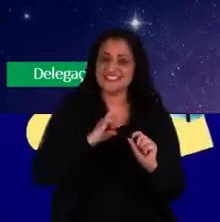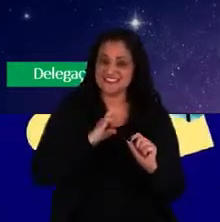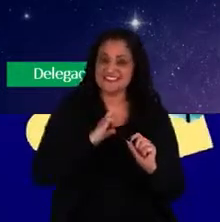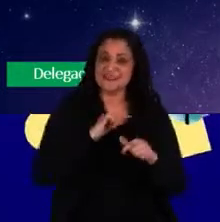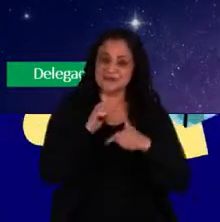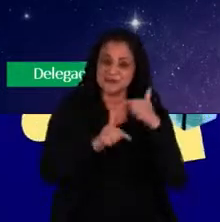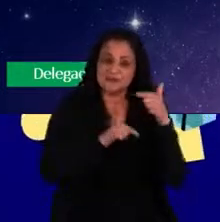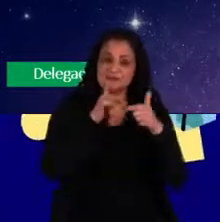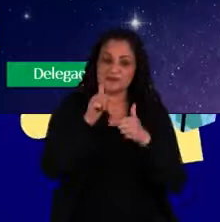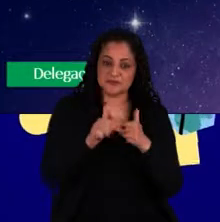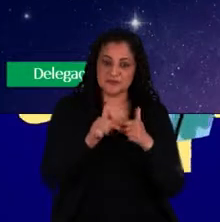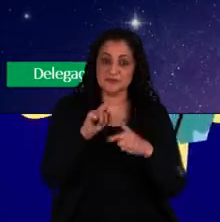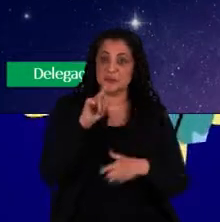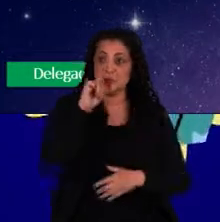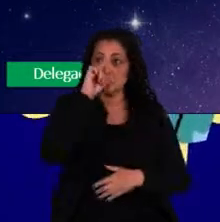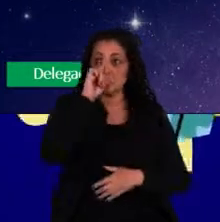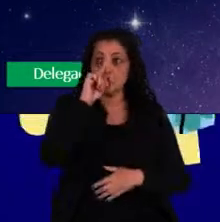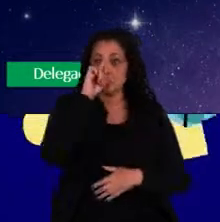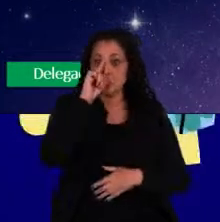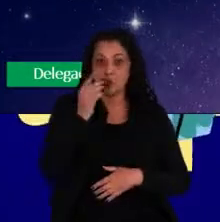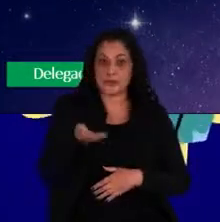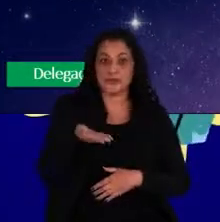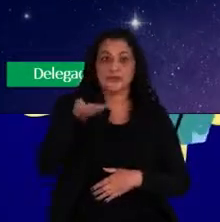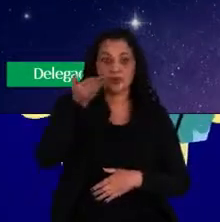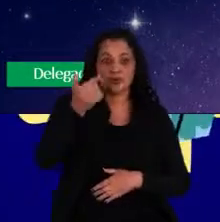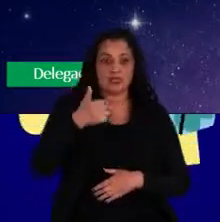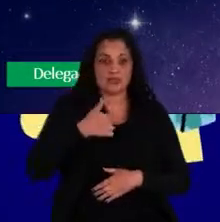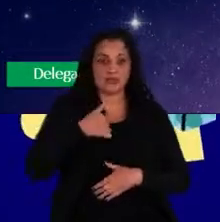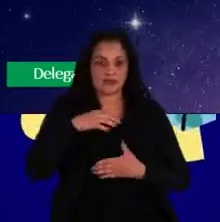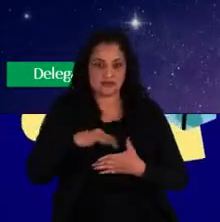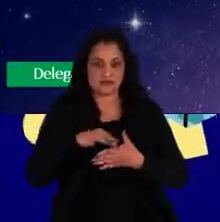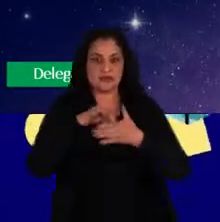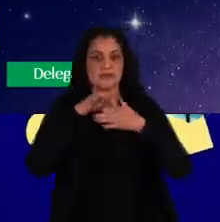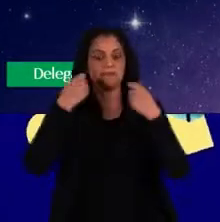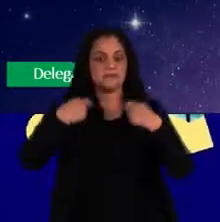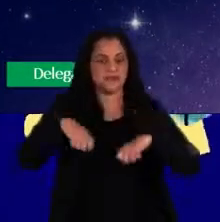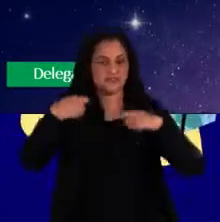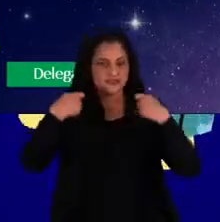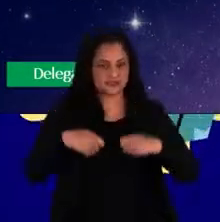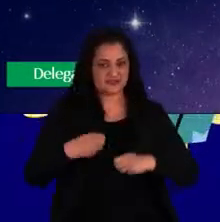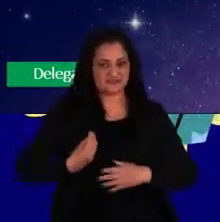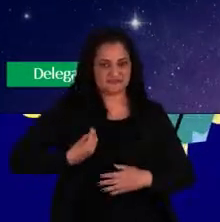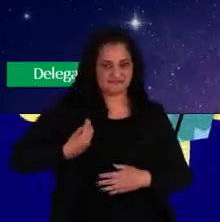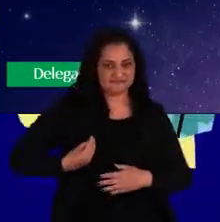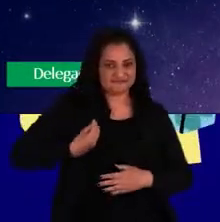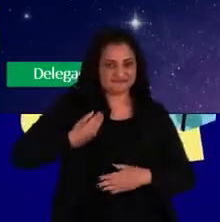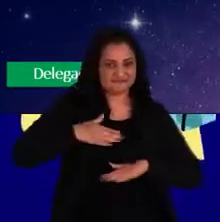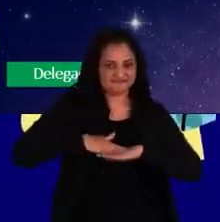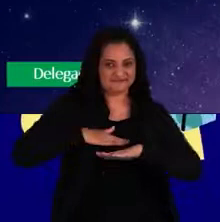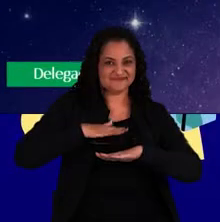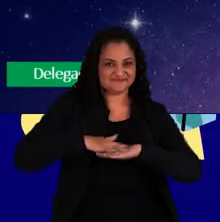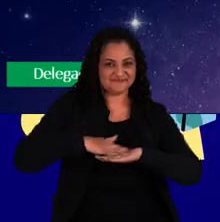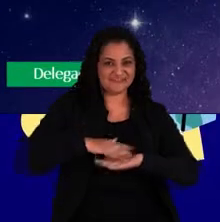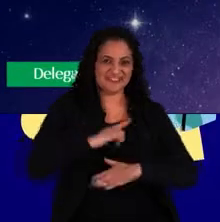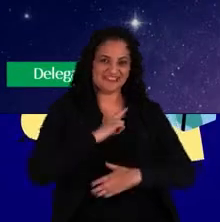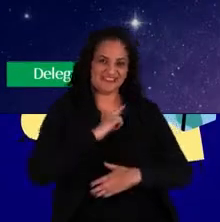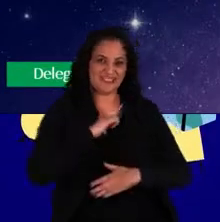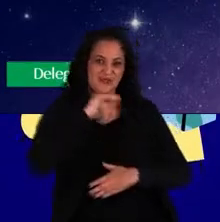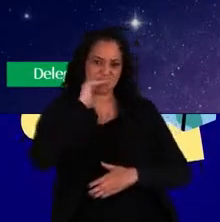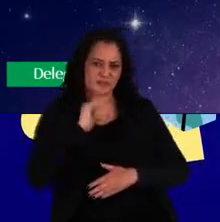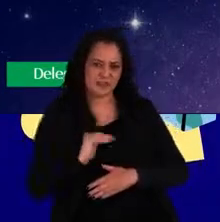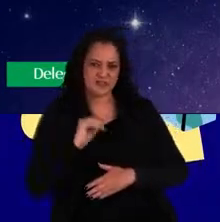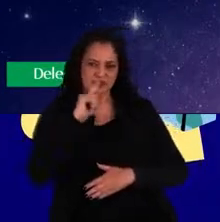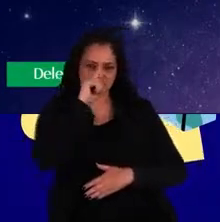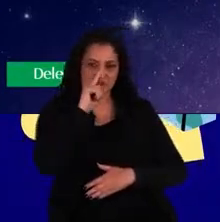se há uma atividade que tem um alto risco para o negócio, eu, como líder, preciso estar mais presente na execução. Se tem um